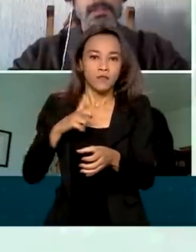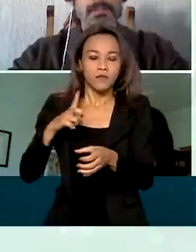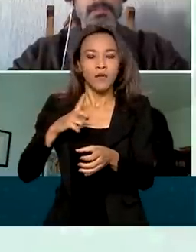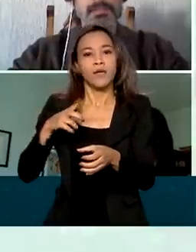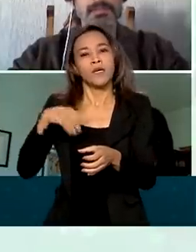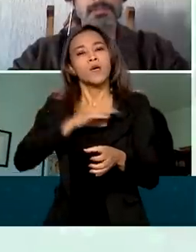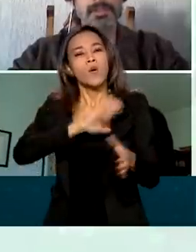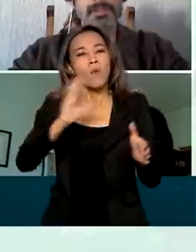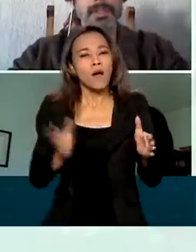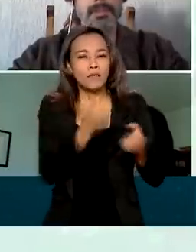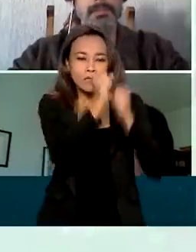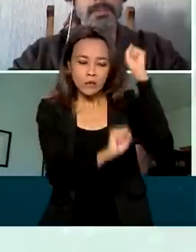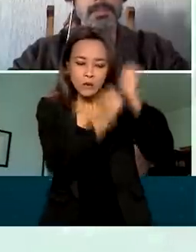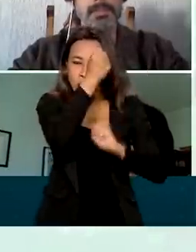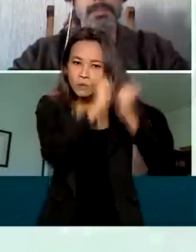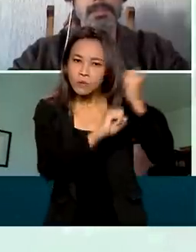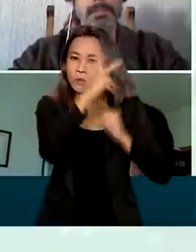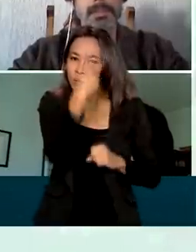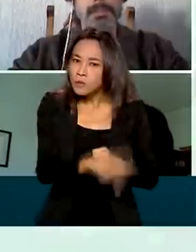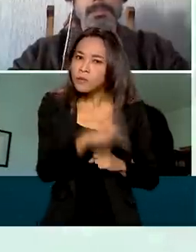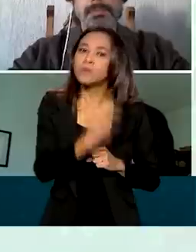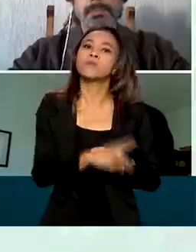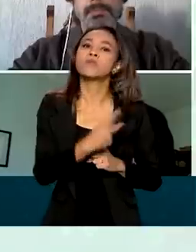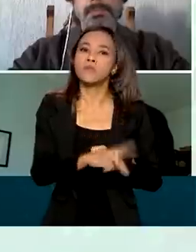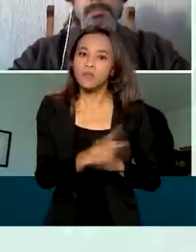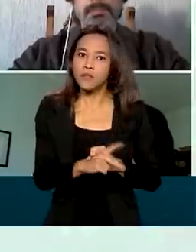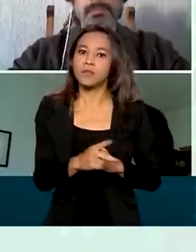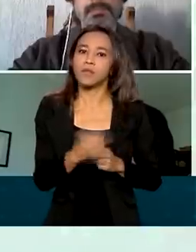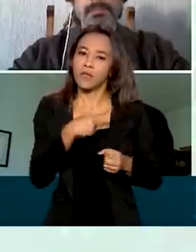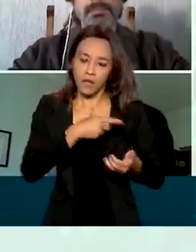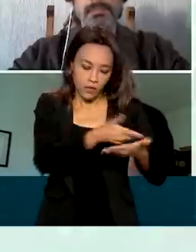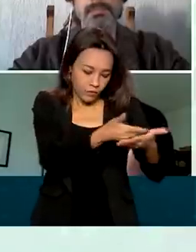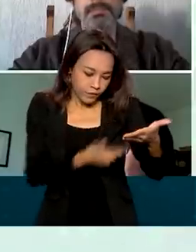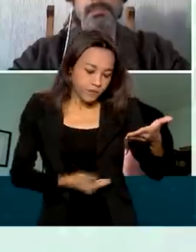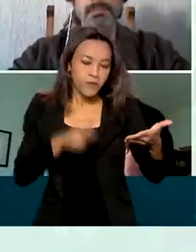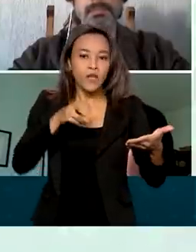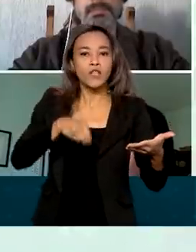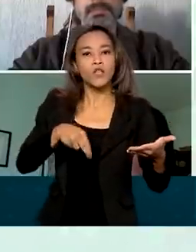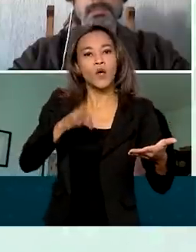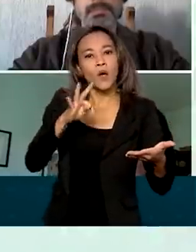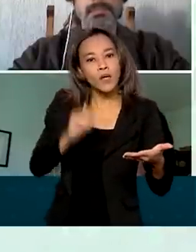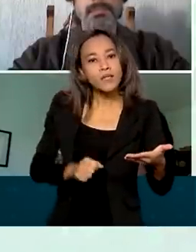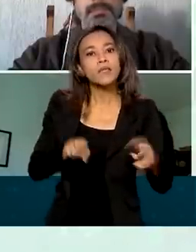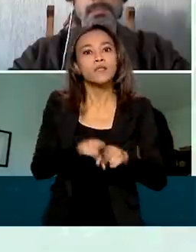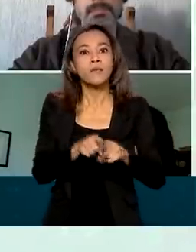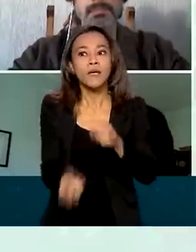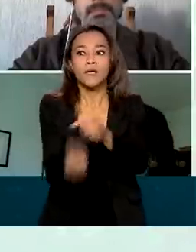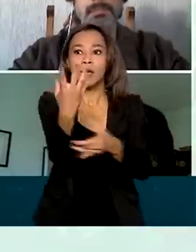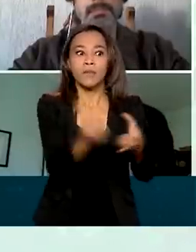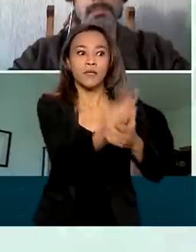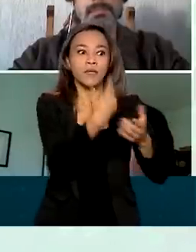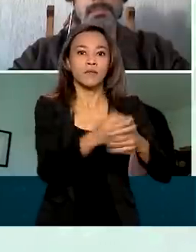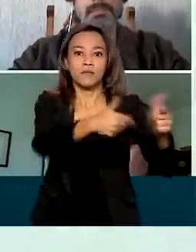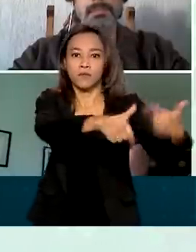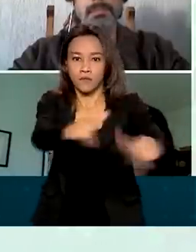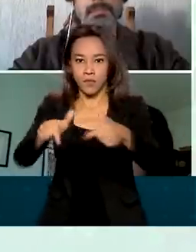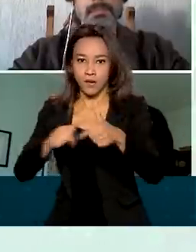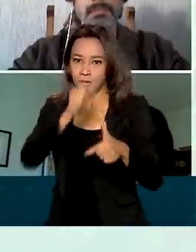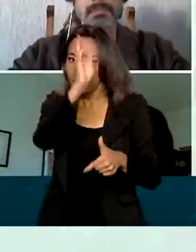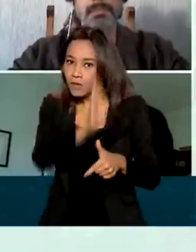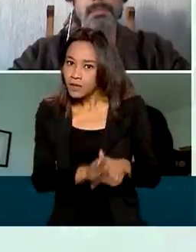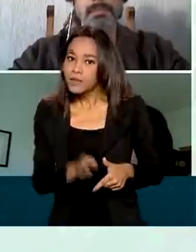farmacêutico em empresas locais, produzindo nota fiscal e empregos no país, e podendo atender